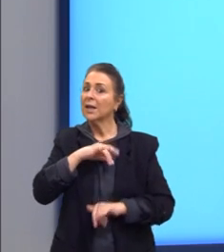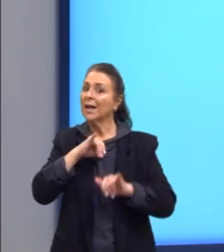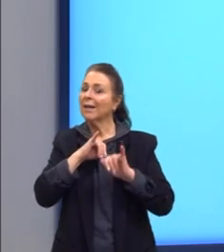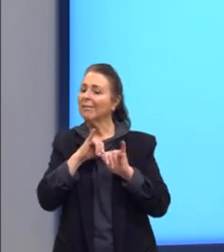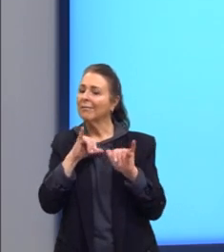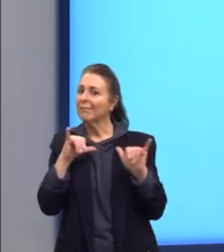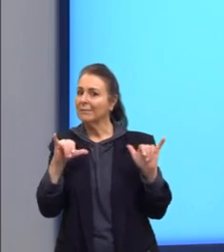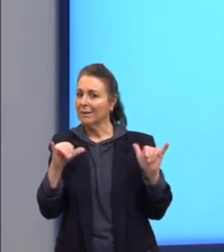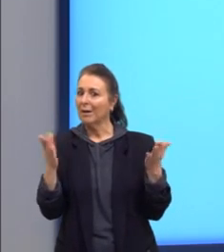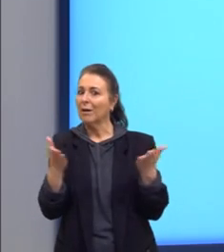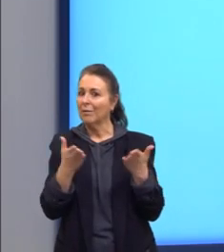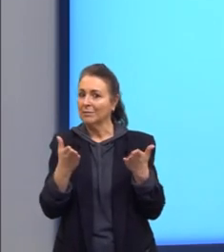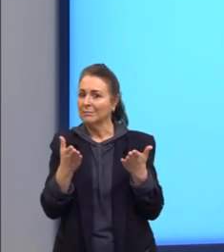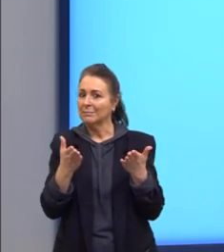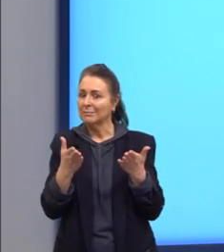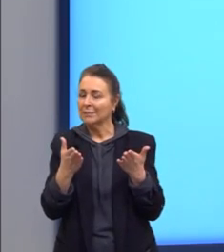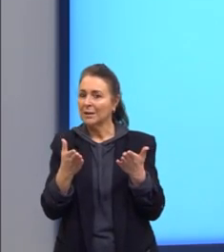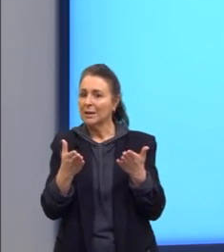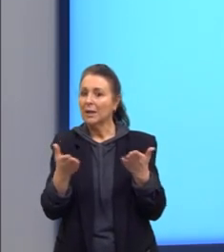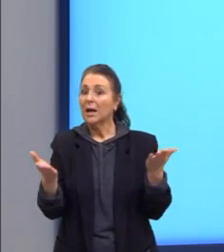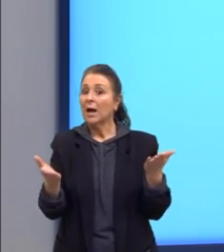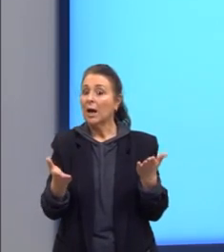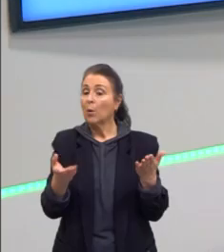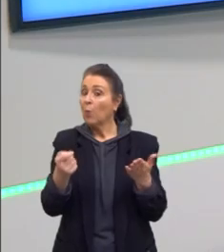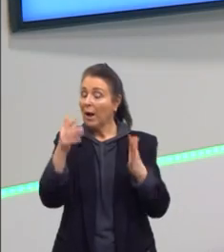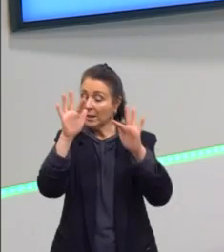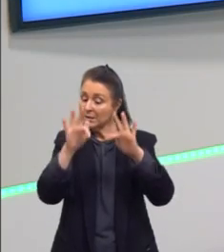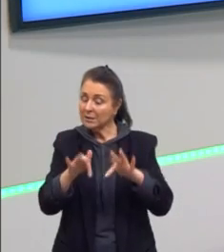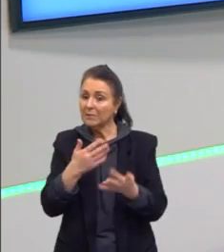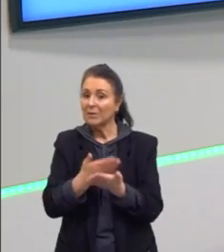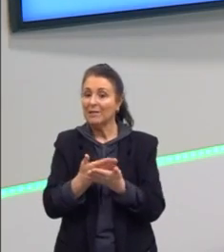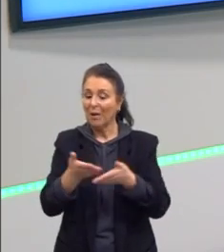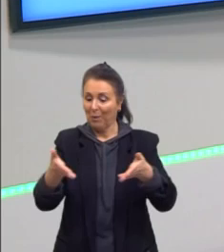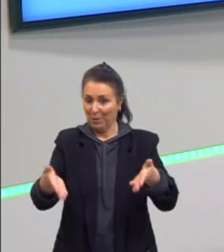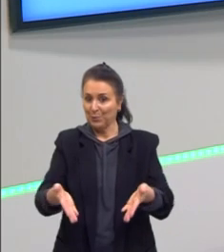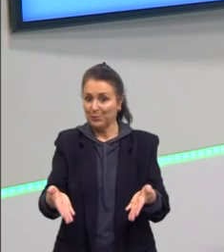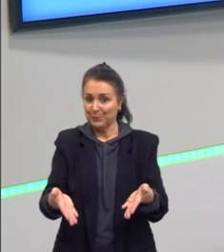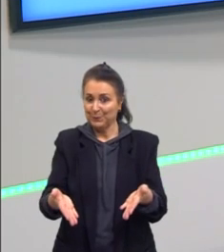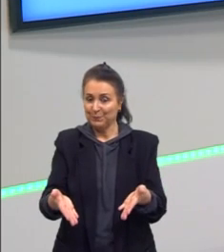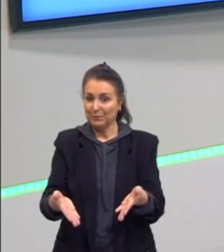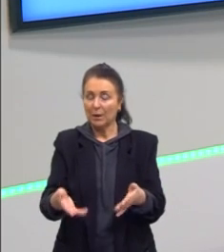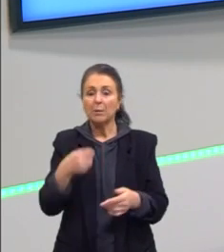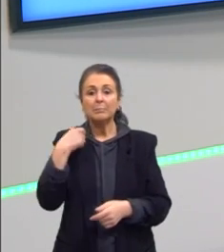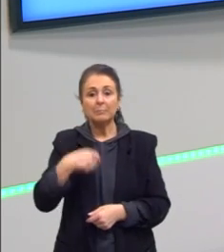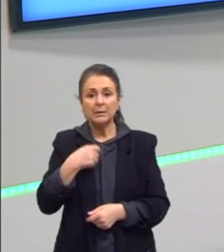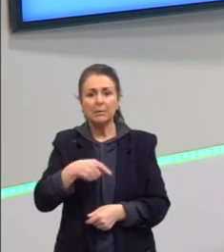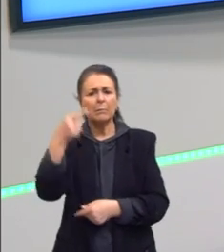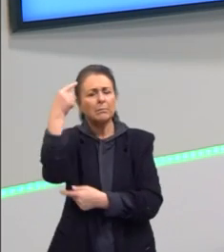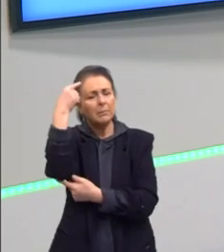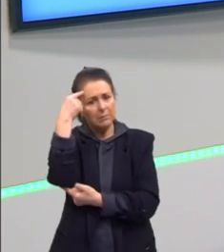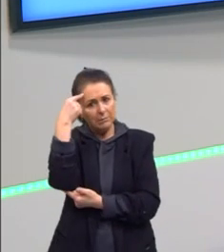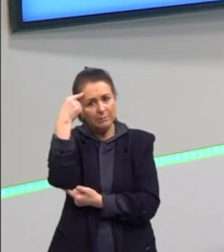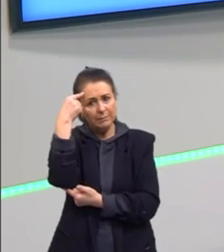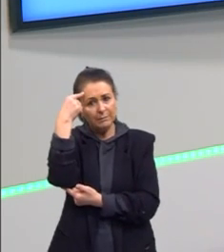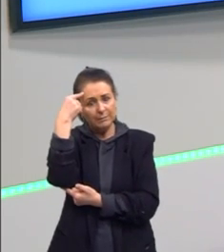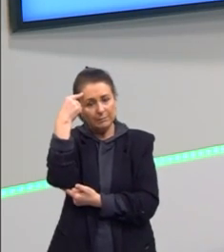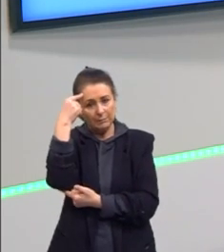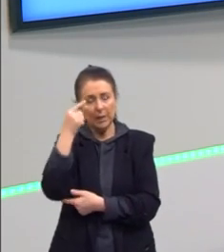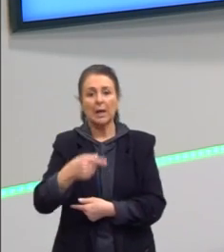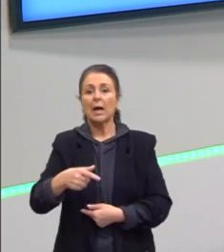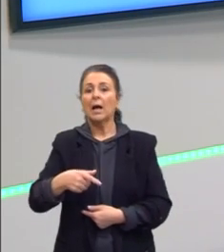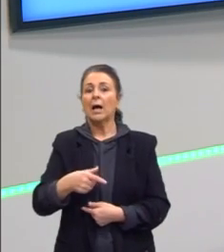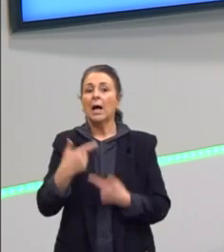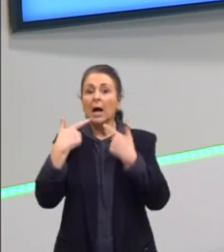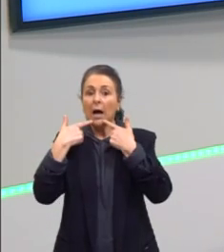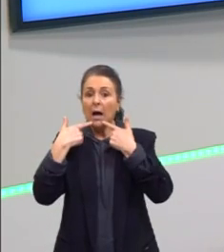sobre isso? E é aqui que eu vou fechar a nossa aula de hoje. A gente precisa pensar que a nossa língua está